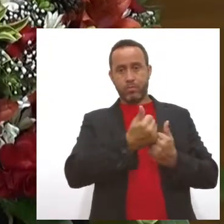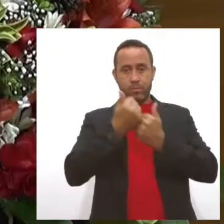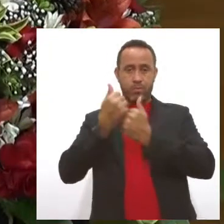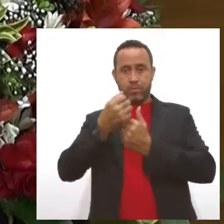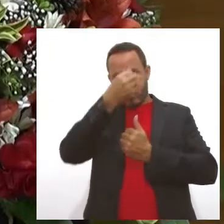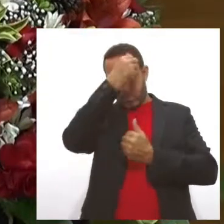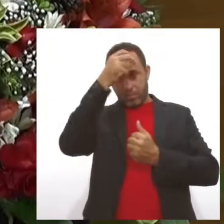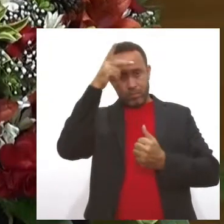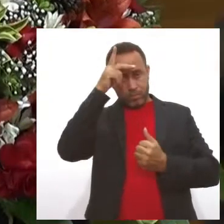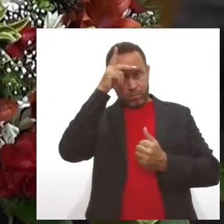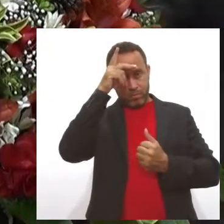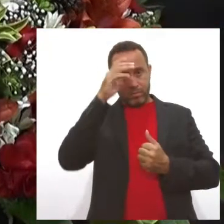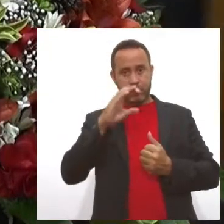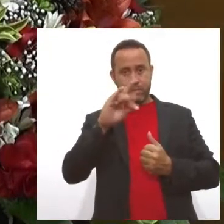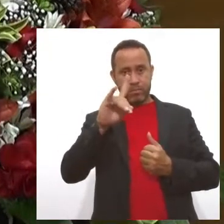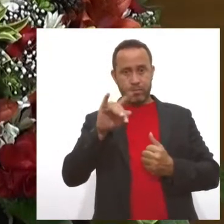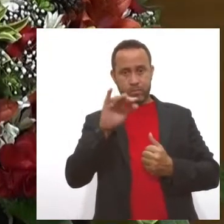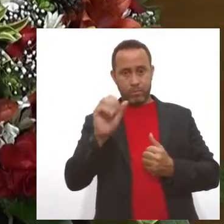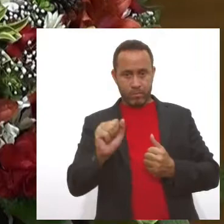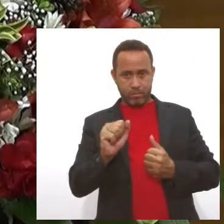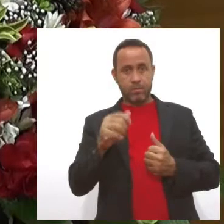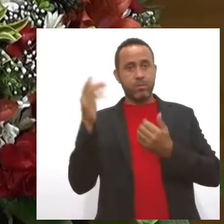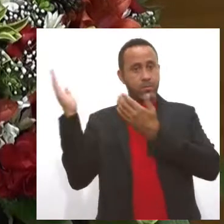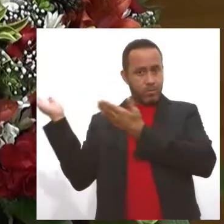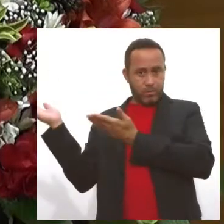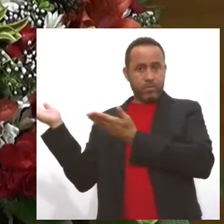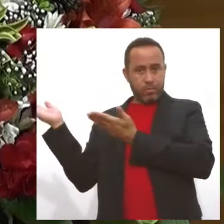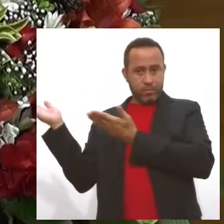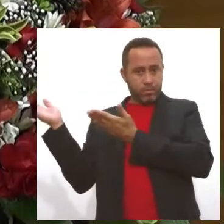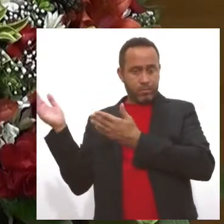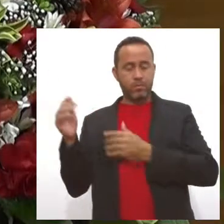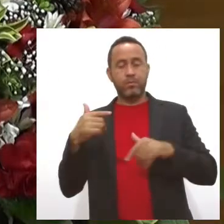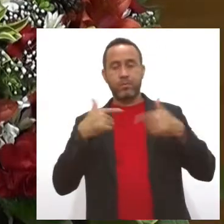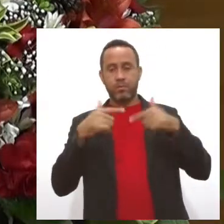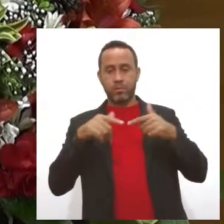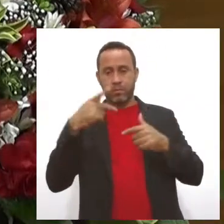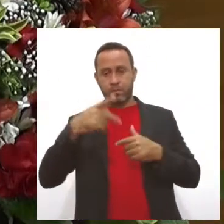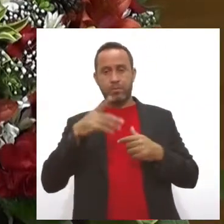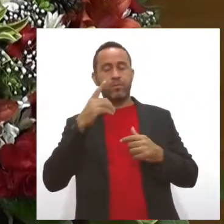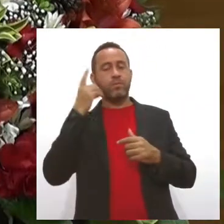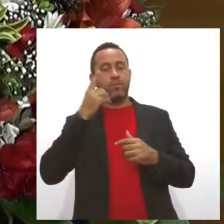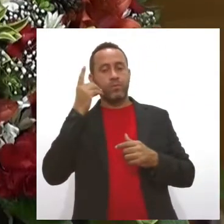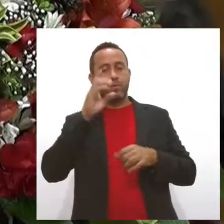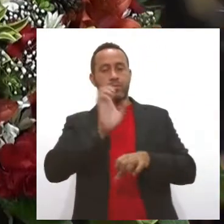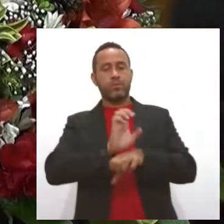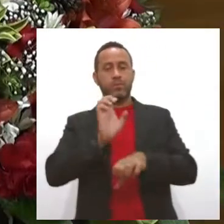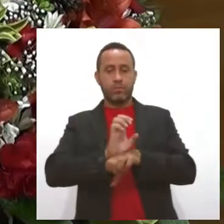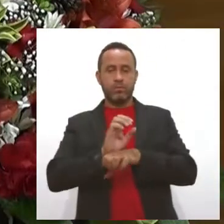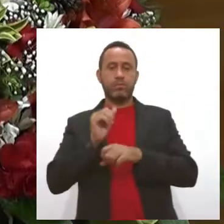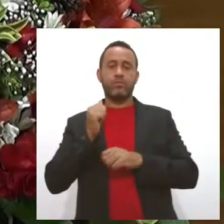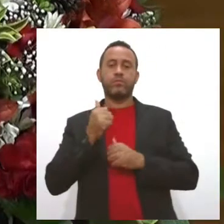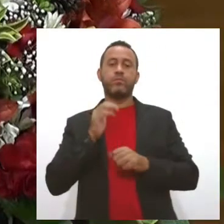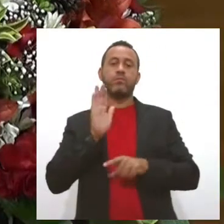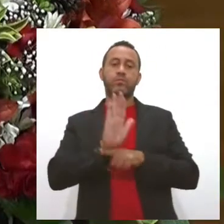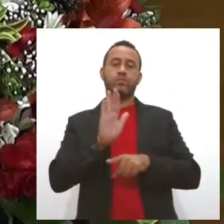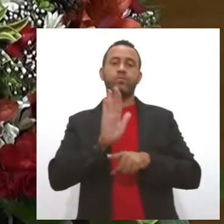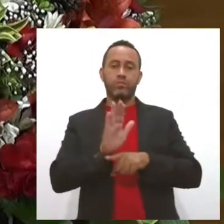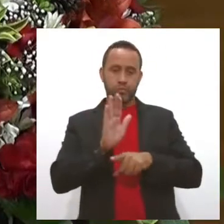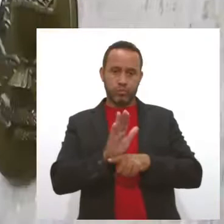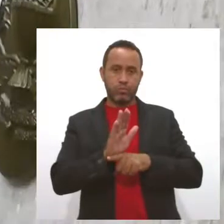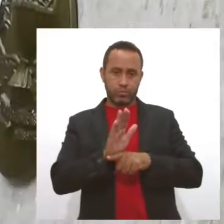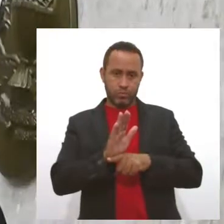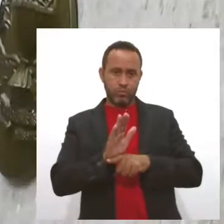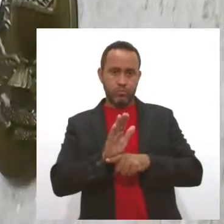César Prado. De acordo com Dilson de Agripino, sua passagem como deputado estadual contribui para a sua visão como